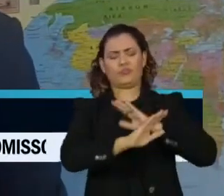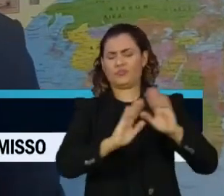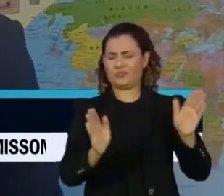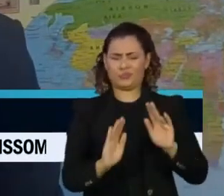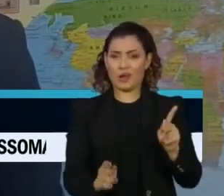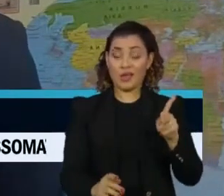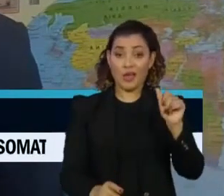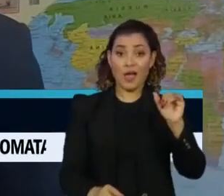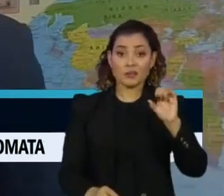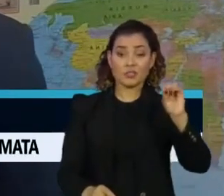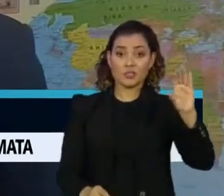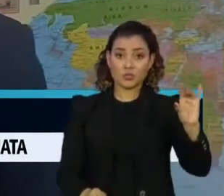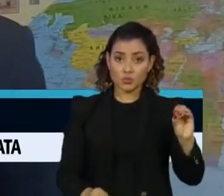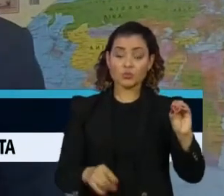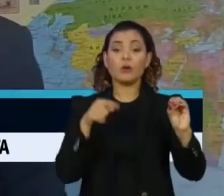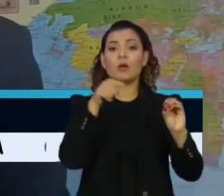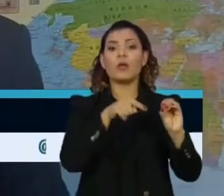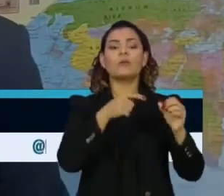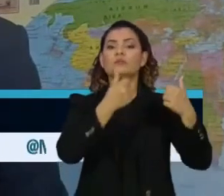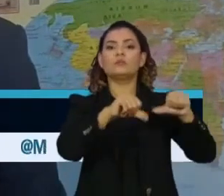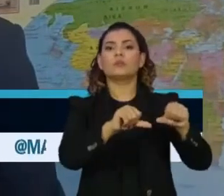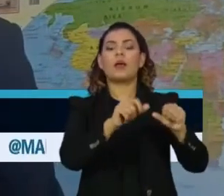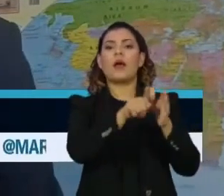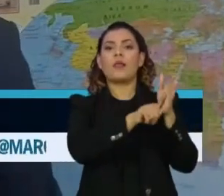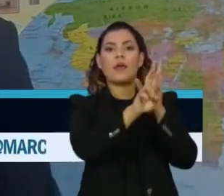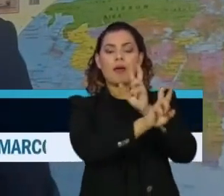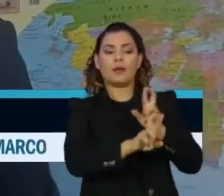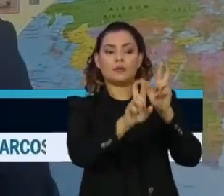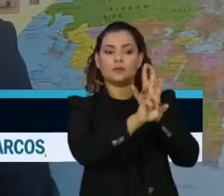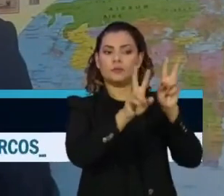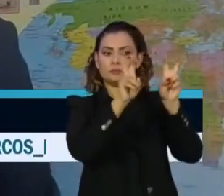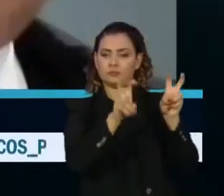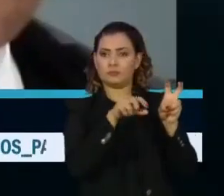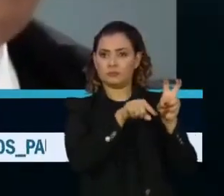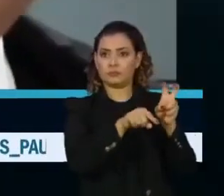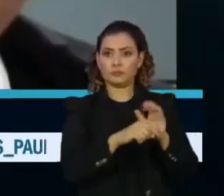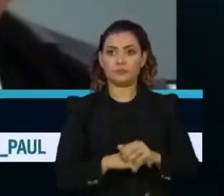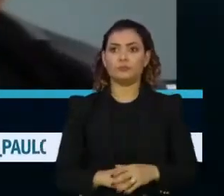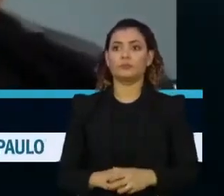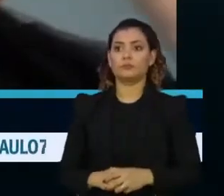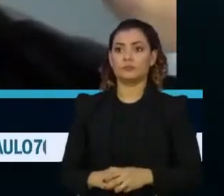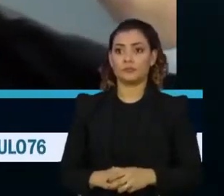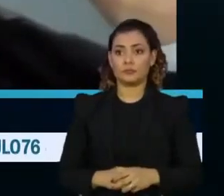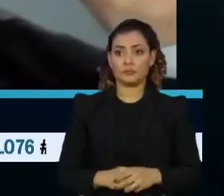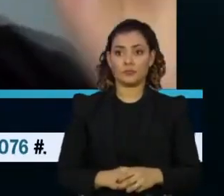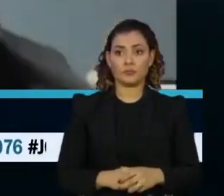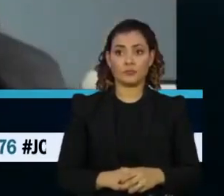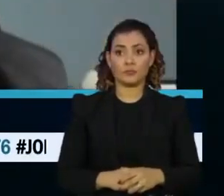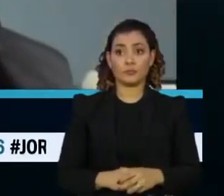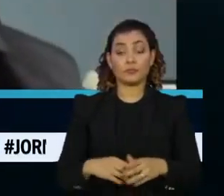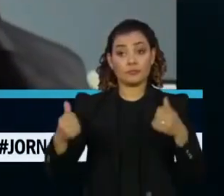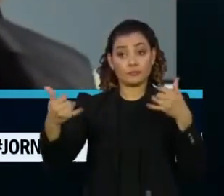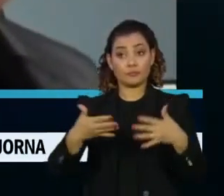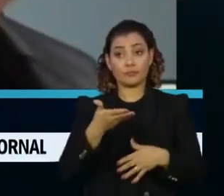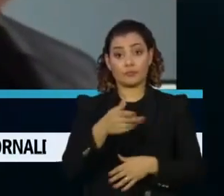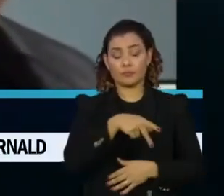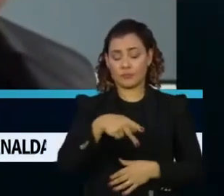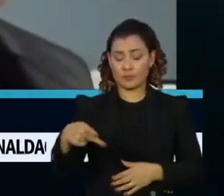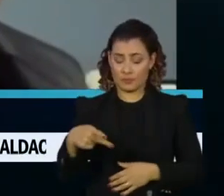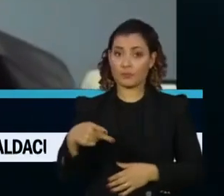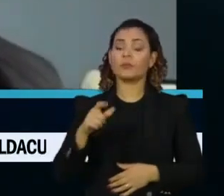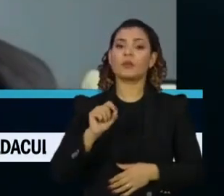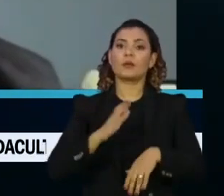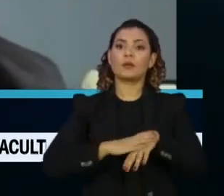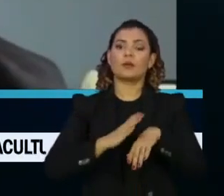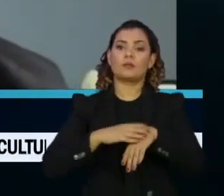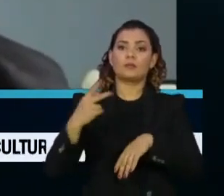Marques, o que na prática poderia suspender a análise do caso em plenário. Não posso deixar de observar, senhor presidente, que a postura cambiante